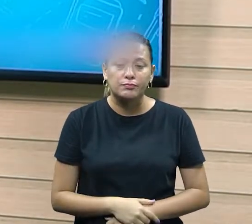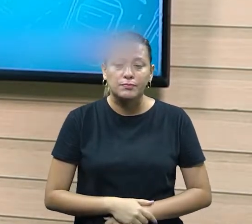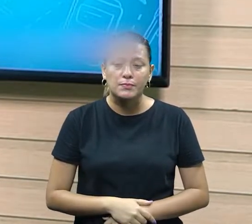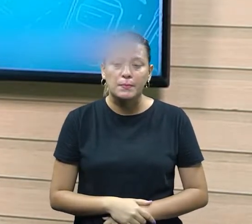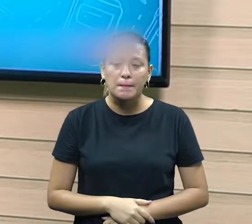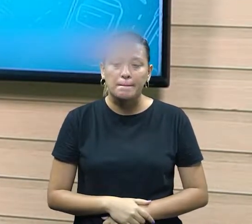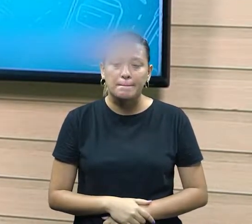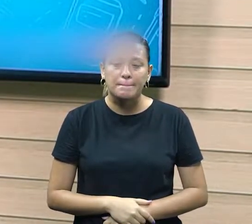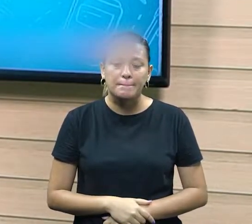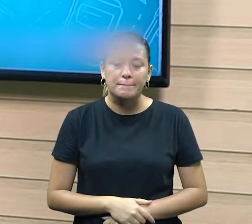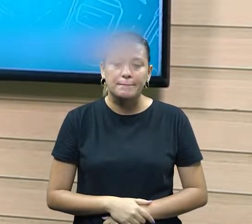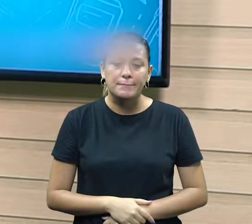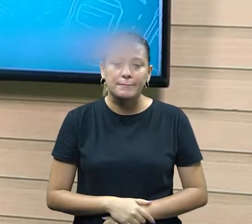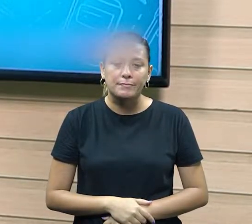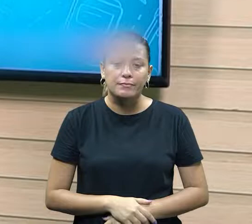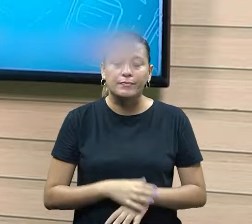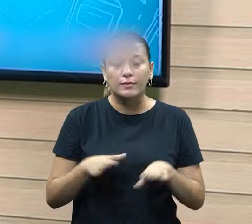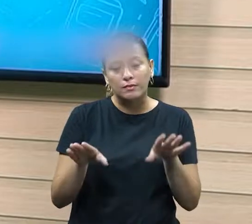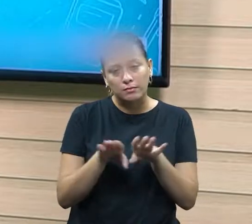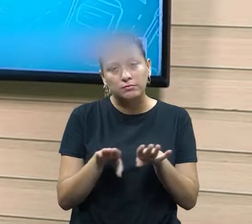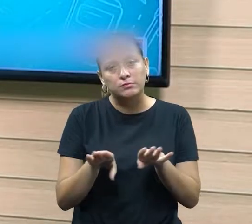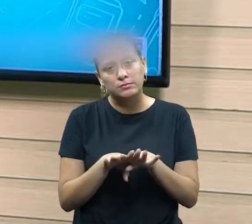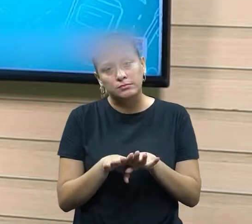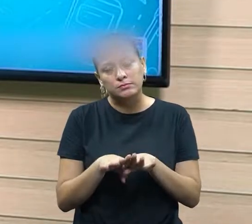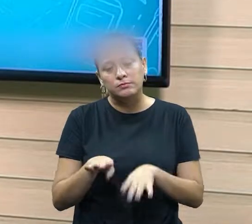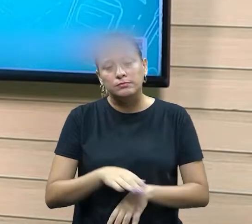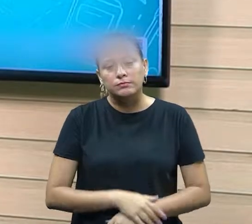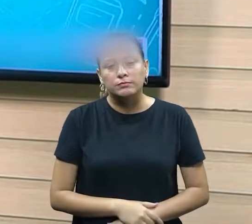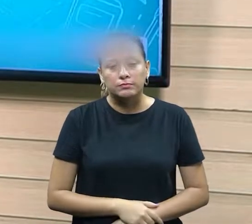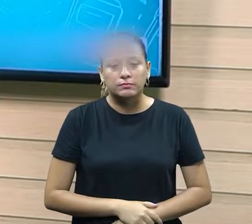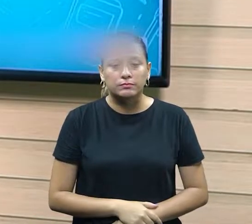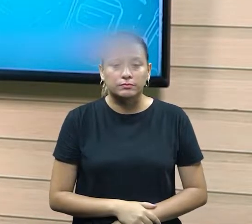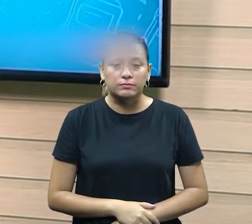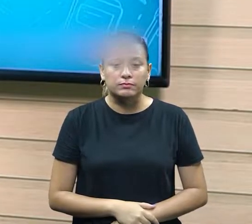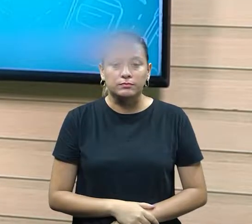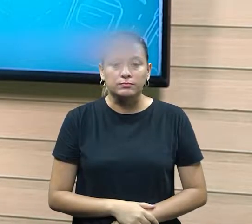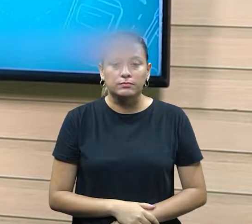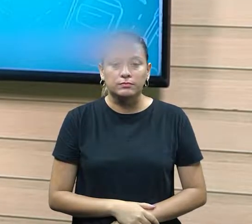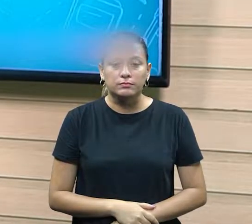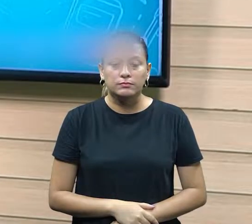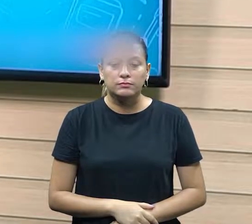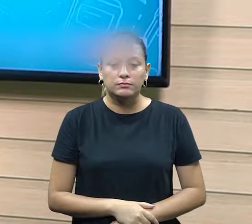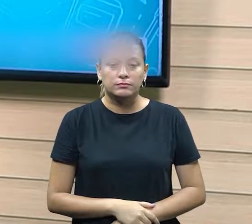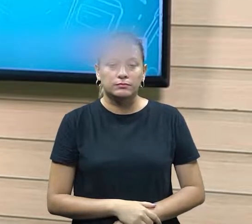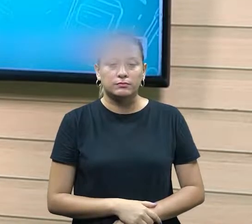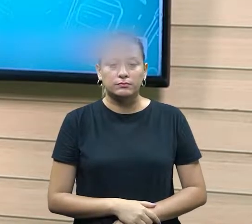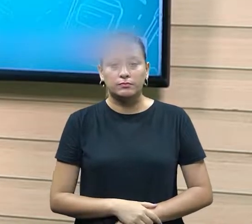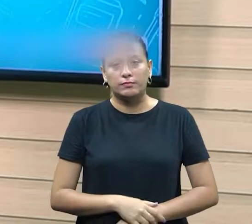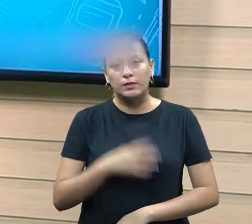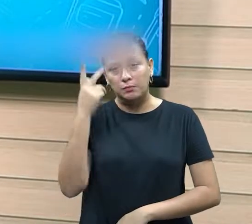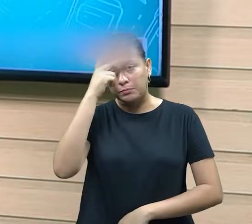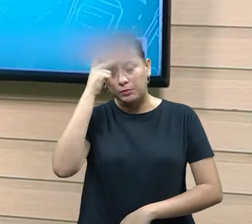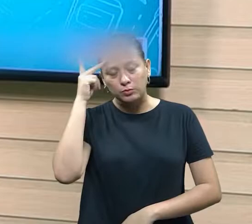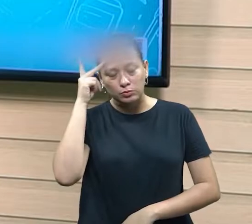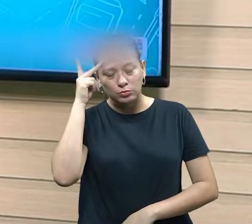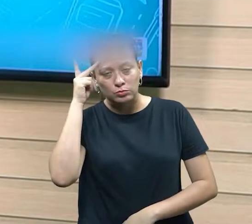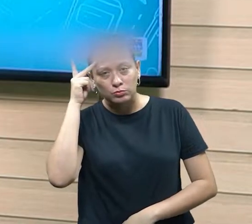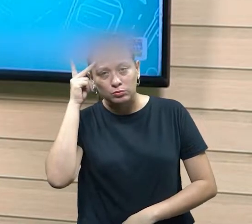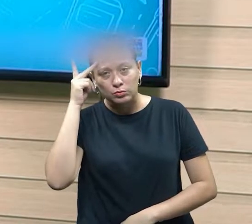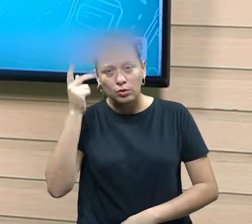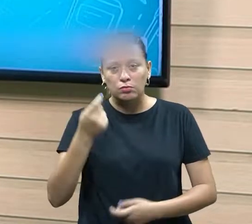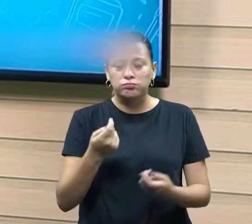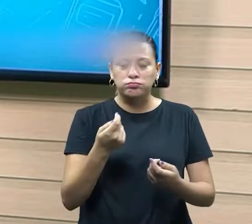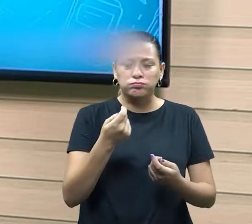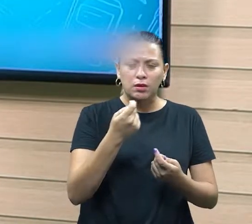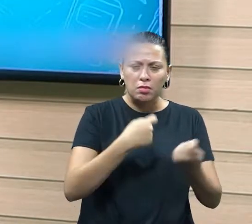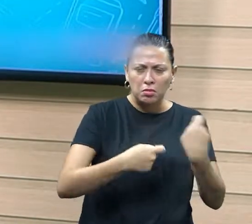quando a também tem a questão mesmo do próprio controle, do outro... que o analítico, né? Que busca